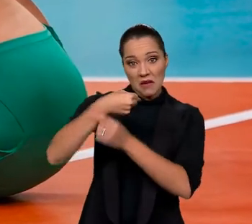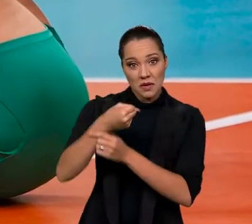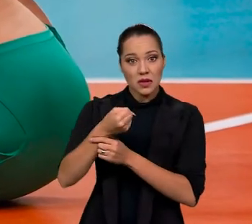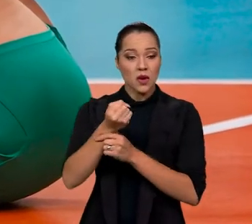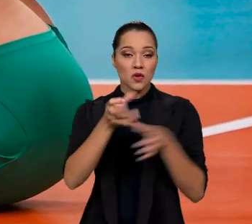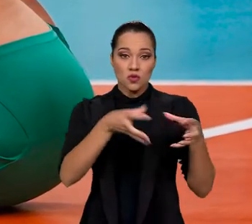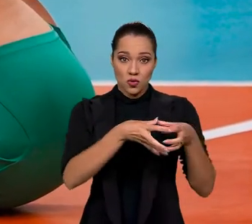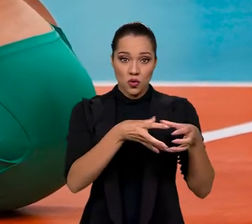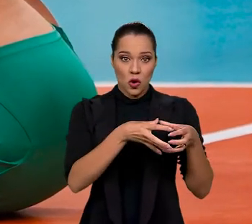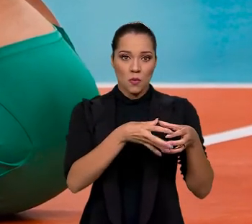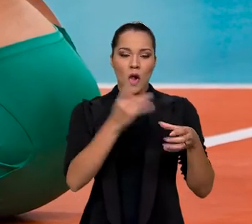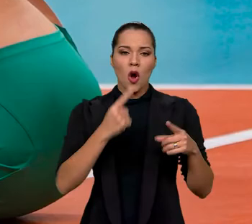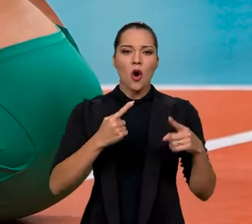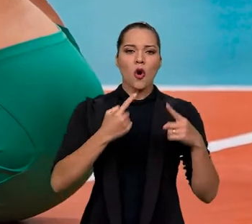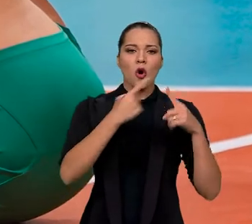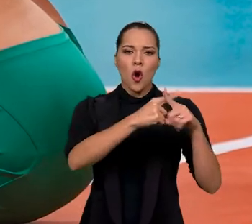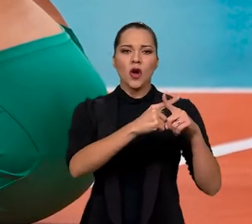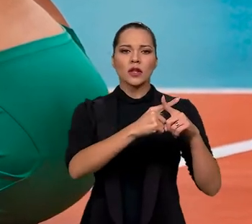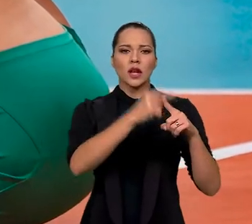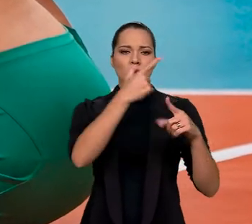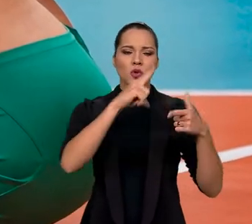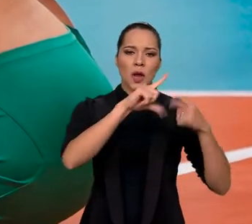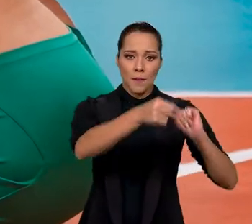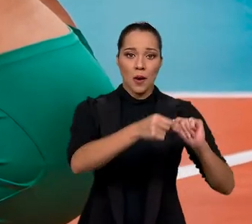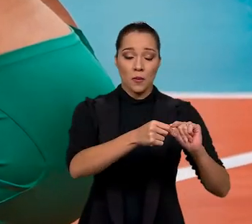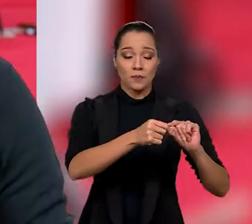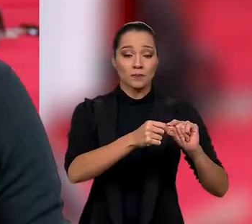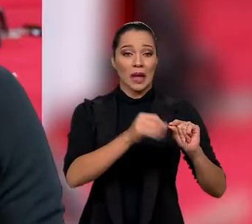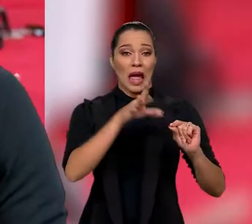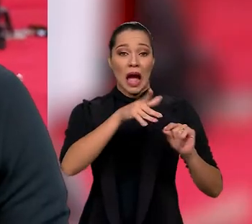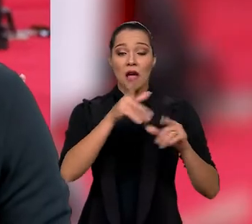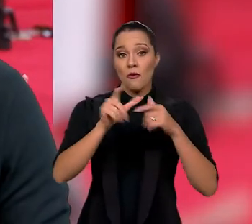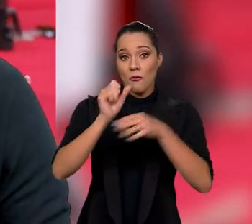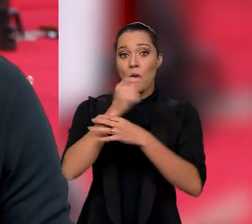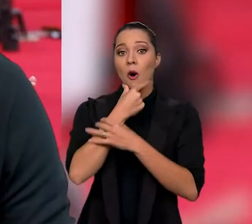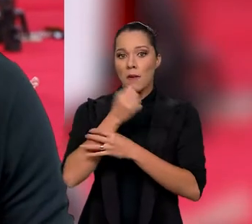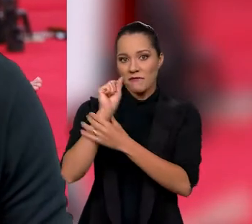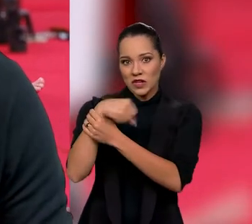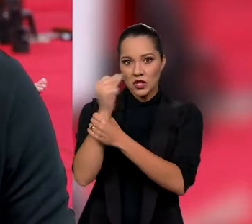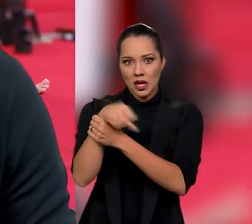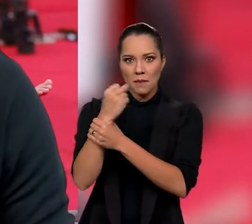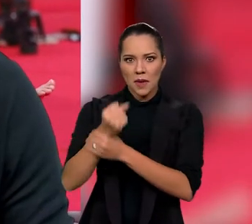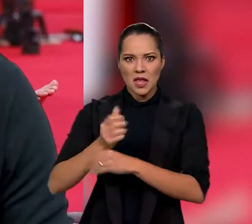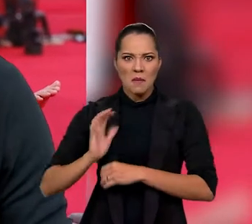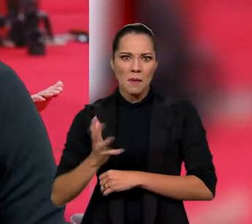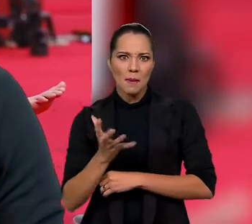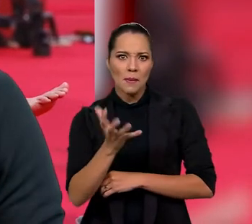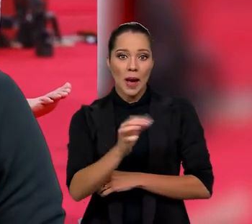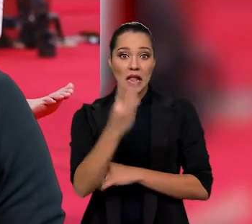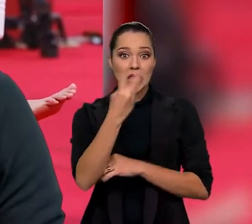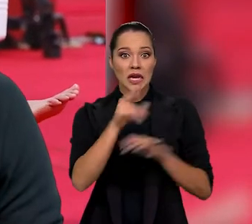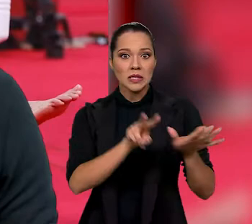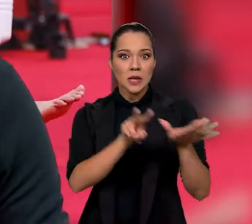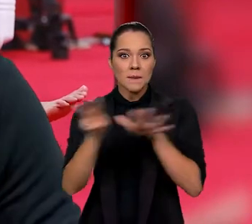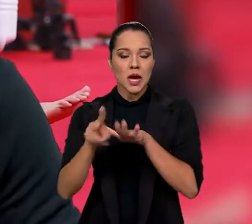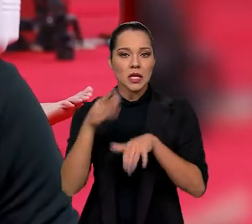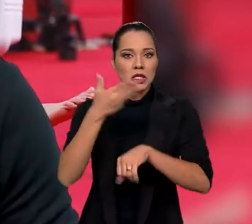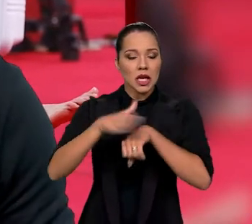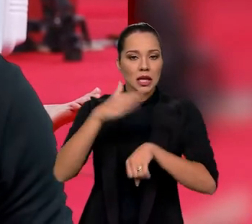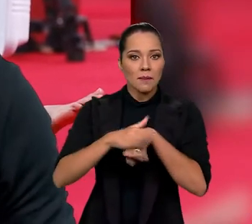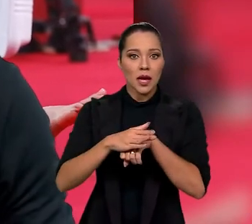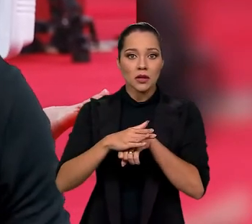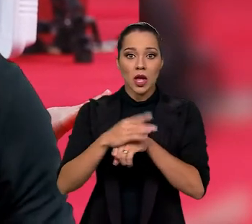lesão foi ainda na fase de grupos contra a seleção do Japão. O fisioterapeuta acelerou 3 semanas de